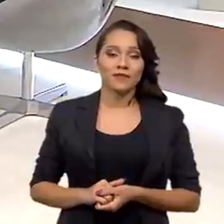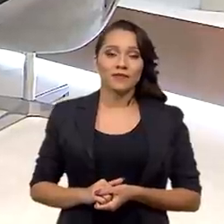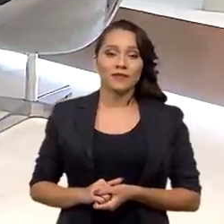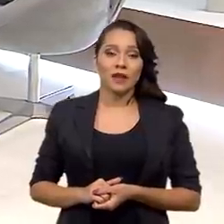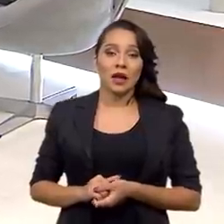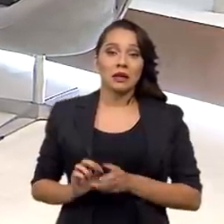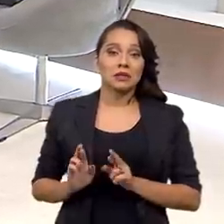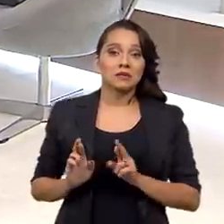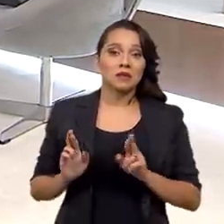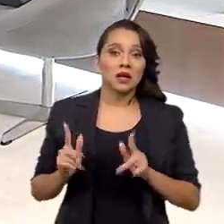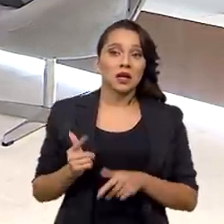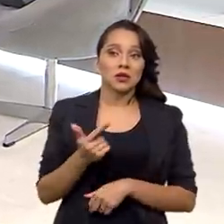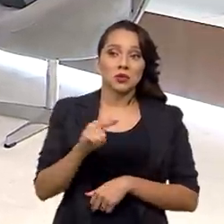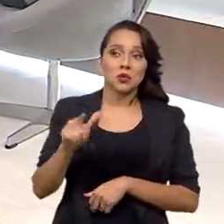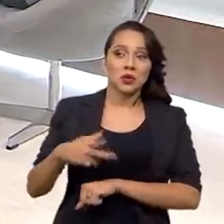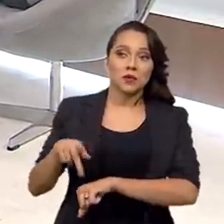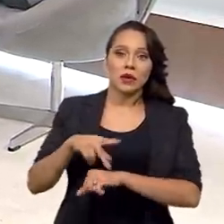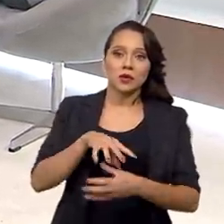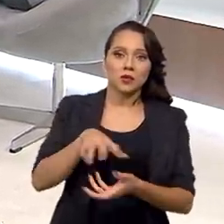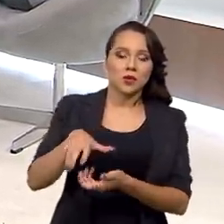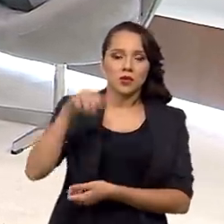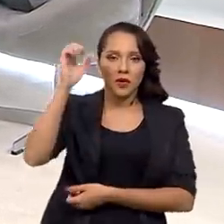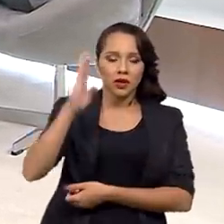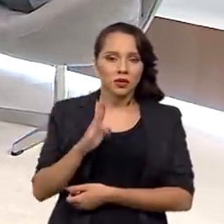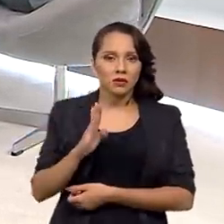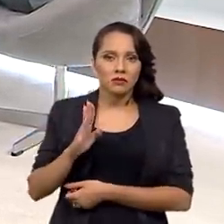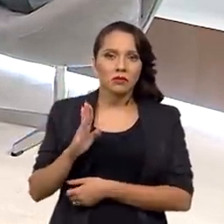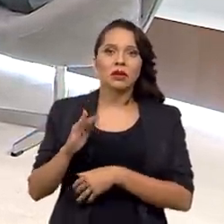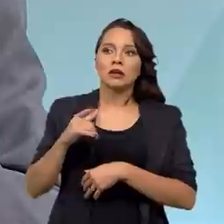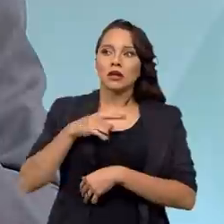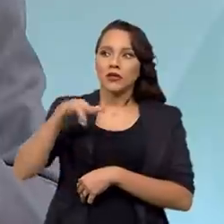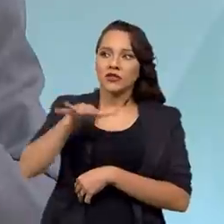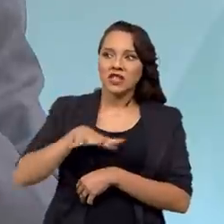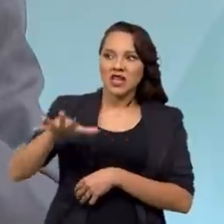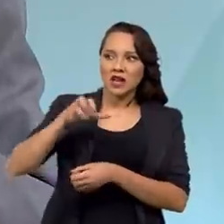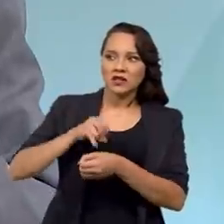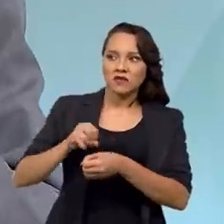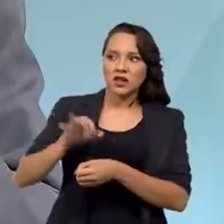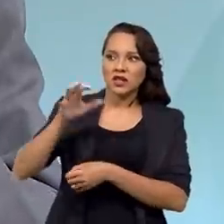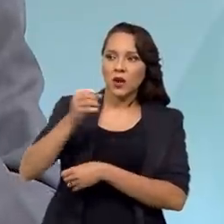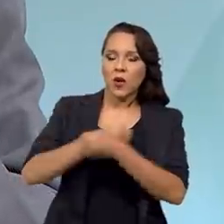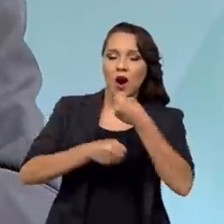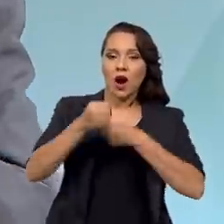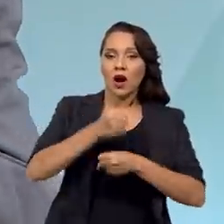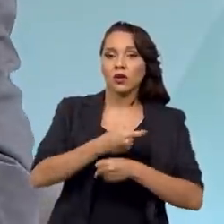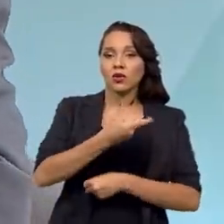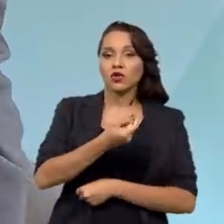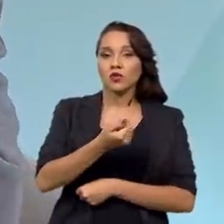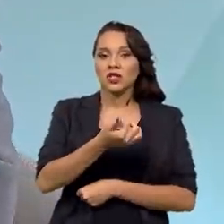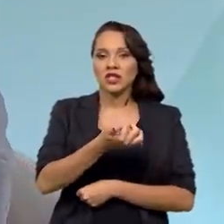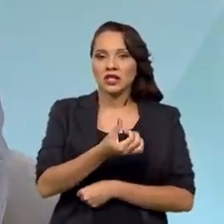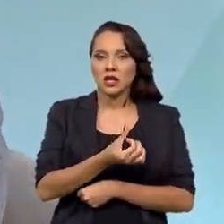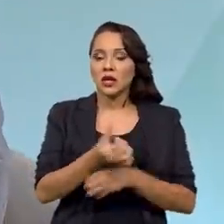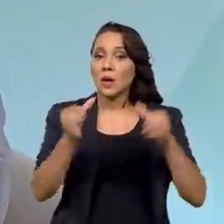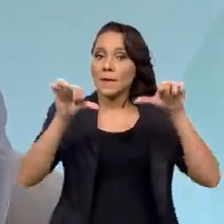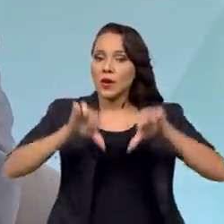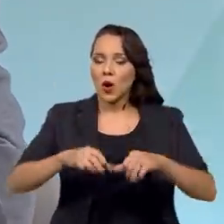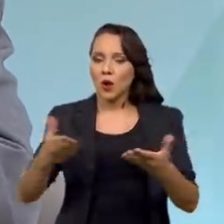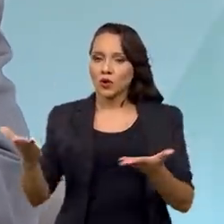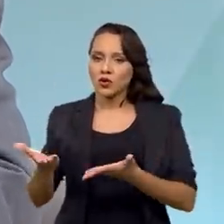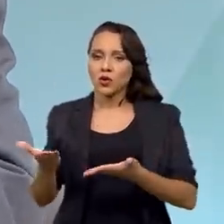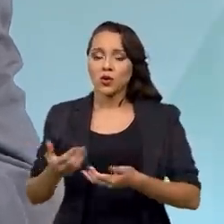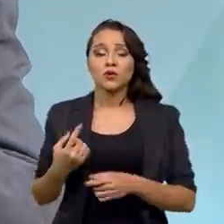ao contrário do resto do mundo, o Brasil se confrontou com um cenário inflacionário em 2016 mais duro do que o atual.